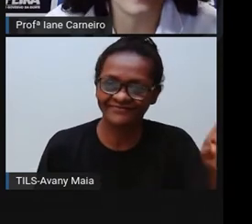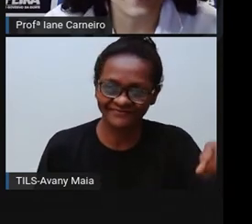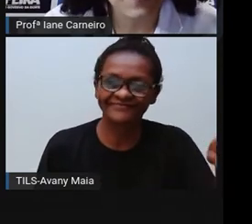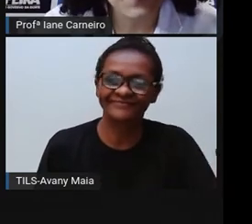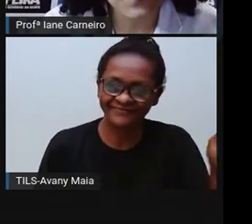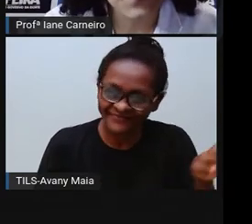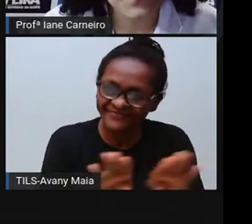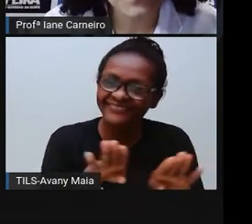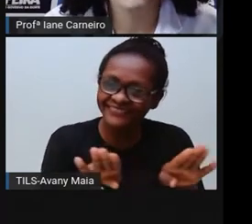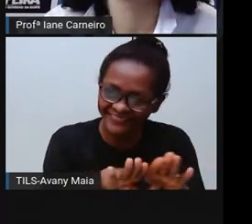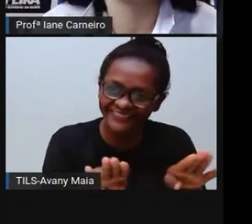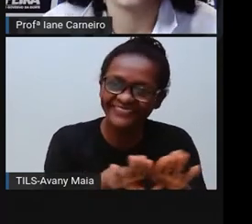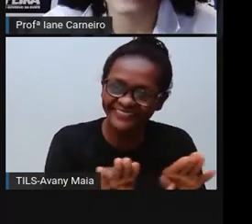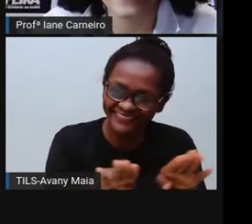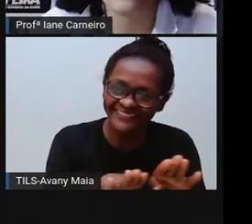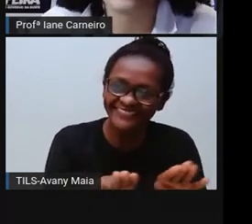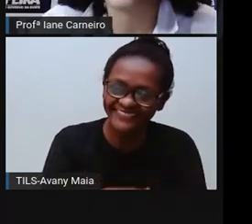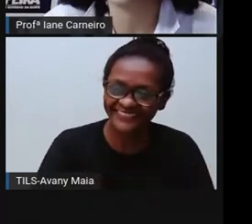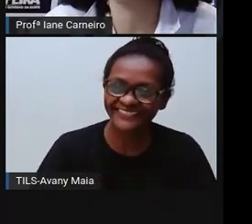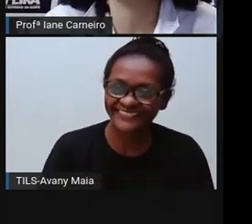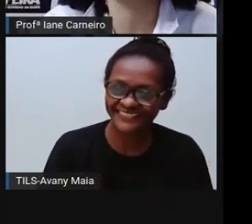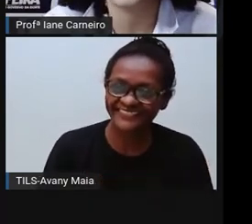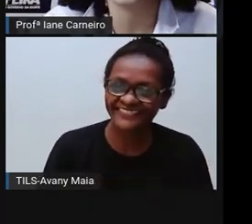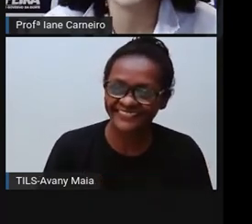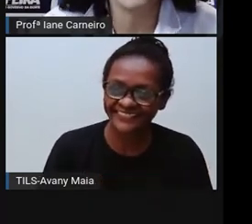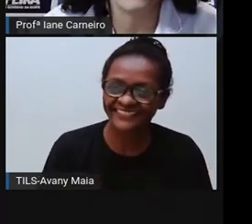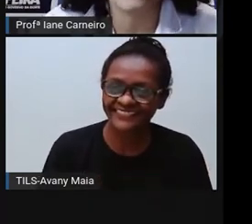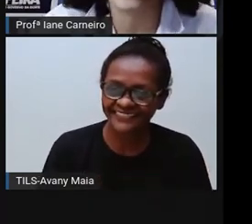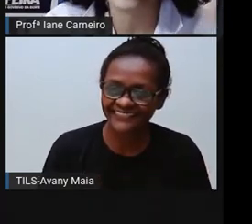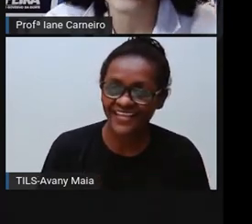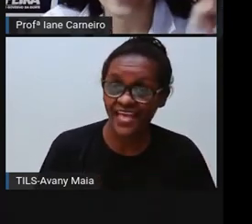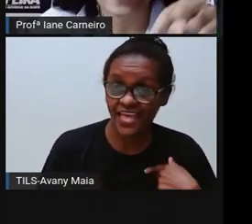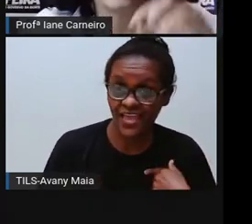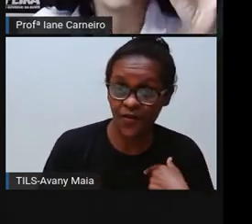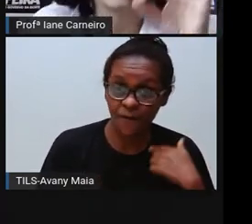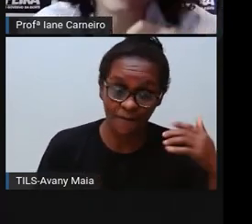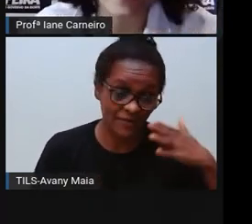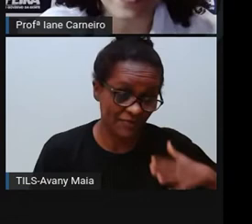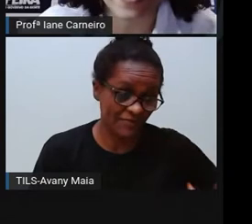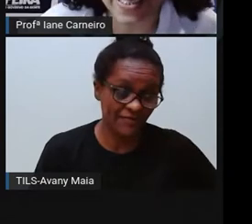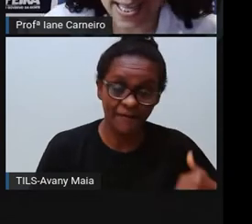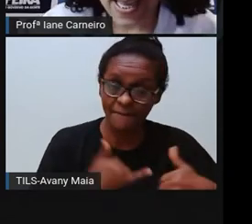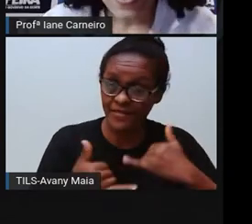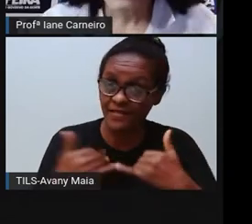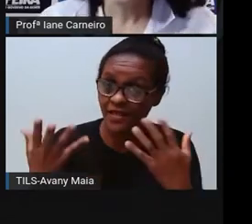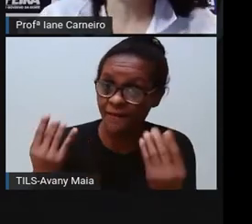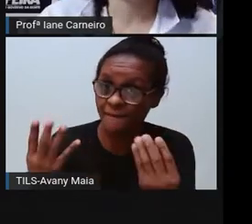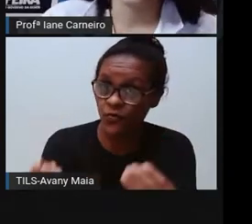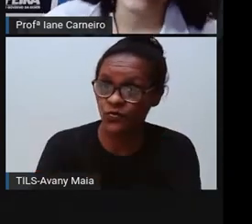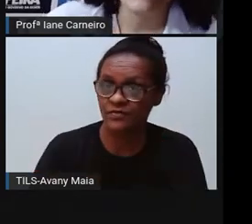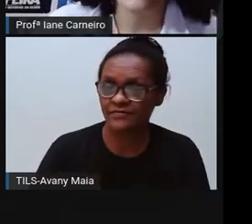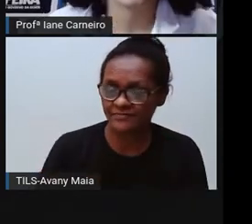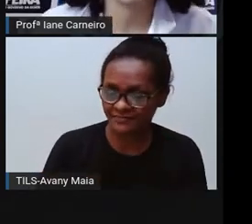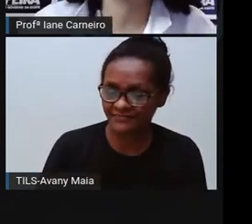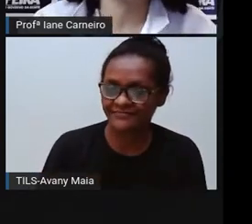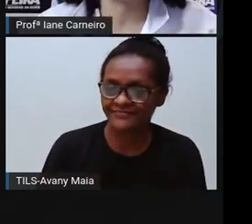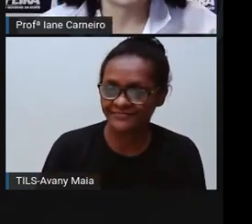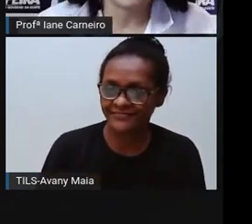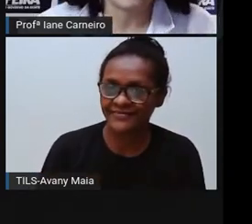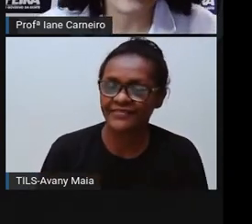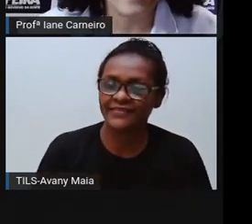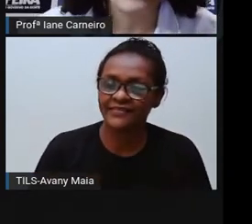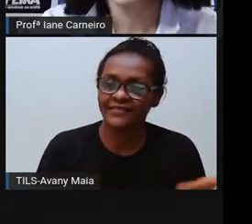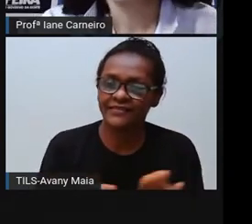é, Avani. Pois é, marcaram a infância de vários adultos aí da sua casa. Tenho certeza. E aí, pra vocês não